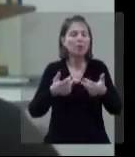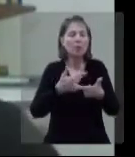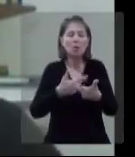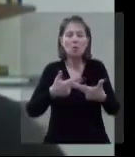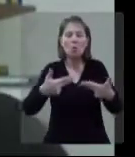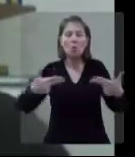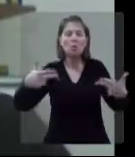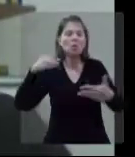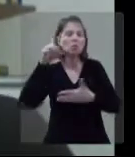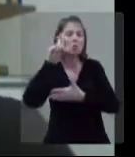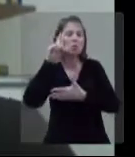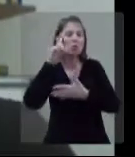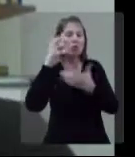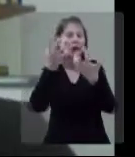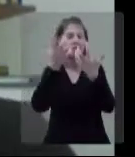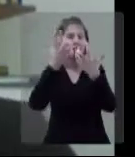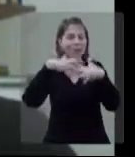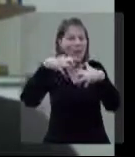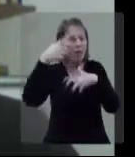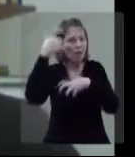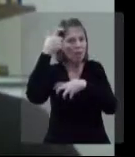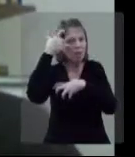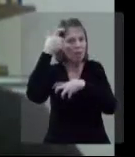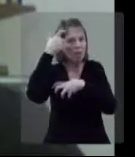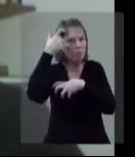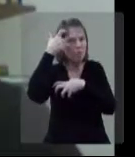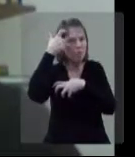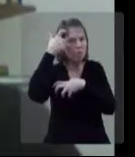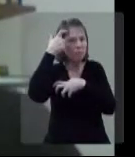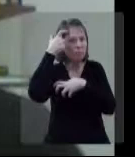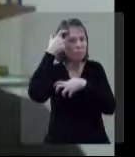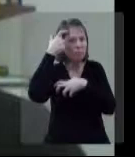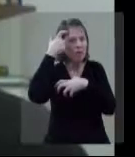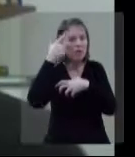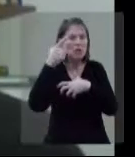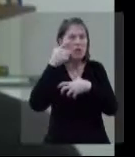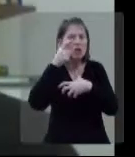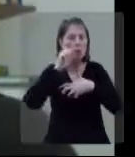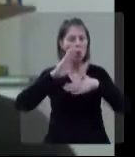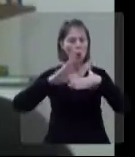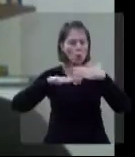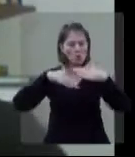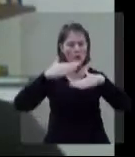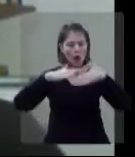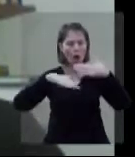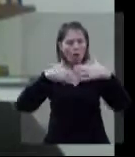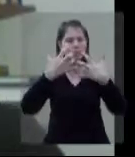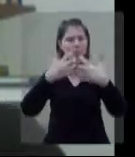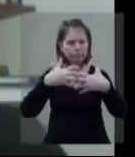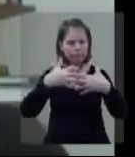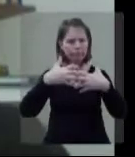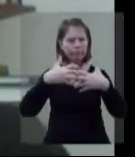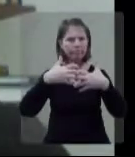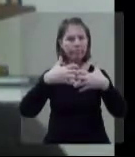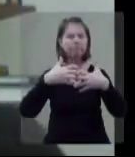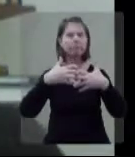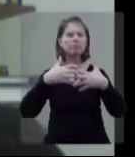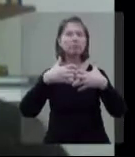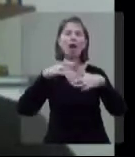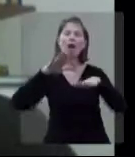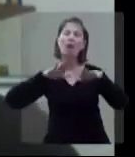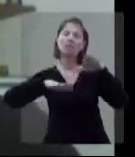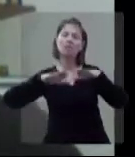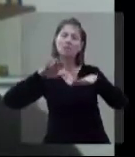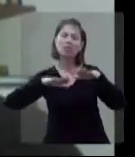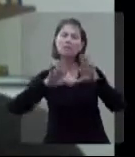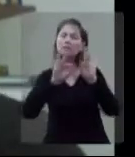muito, né? Mas, na verdade, trauma é toda e qualquer situação do dia a dia em que o cérebro não consegue